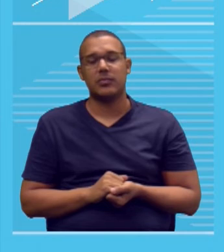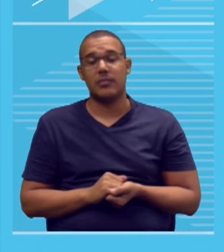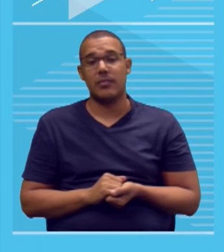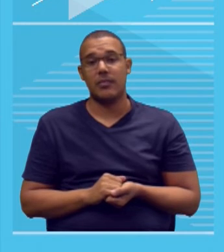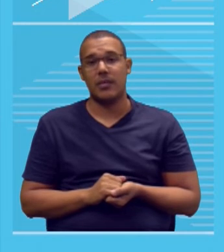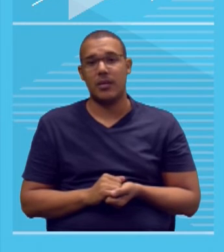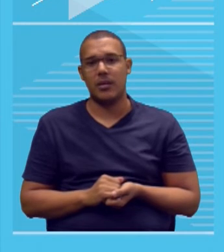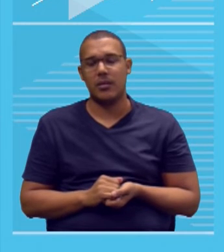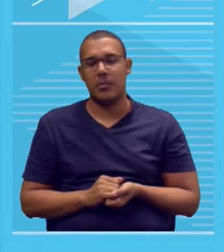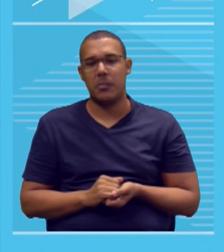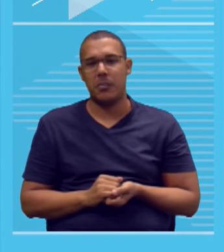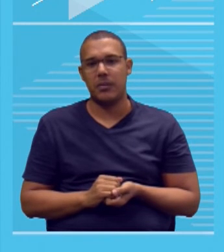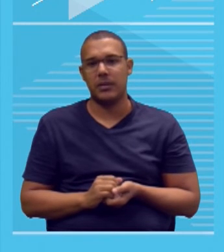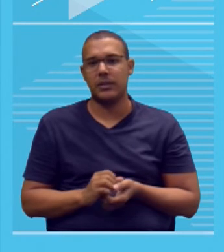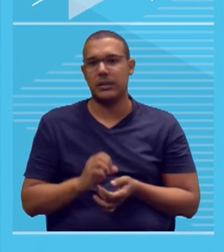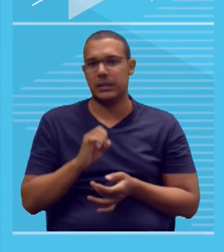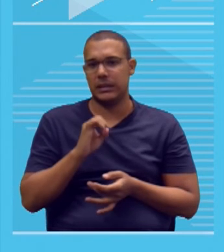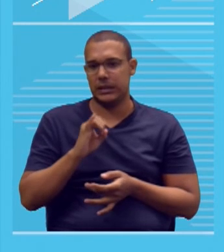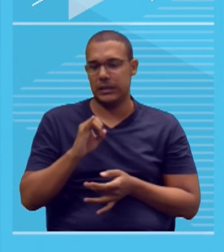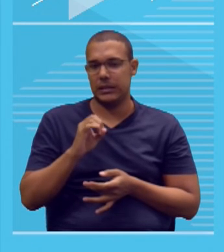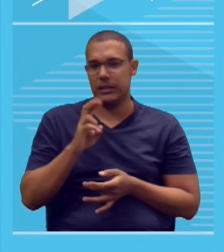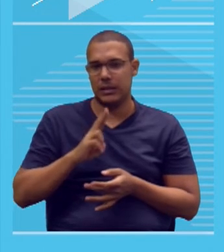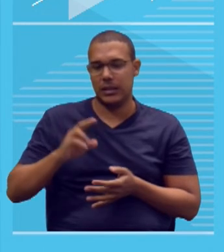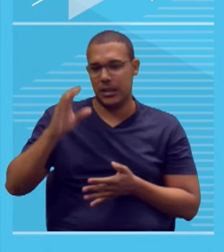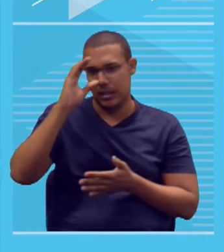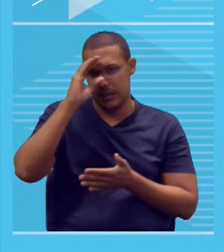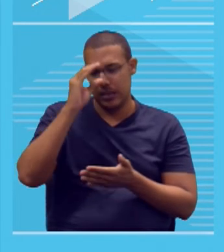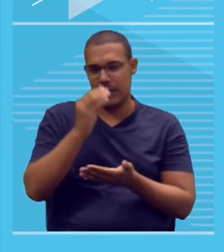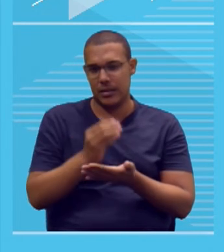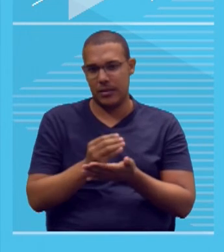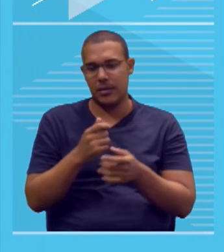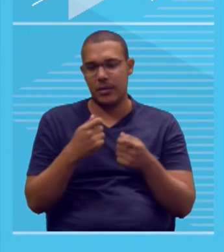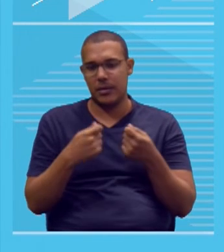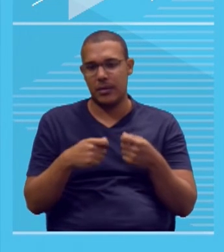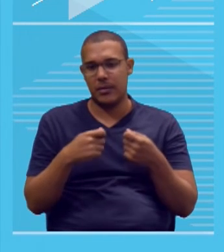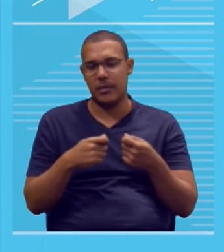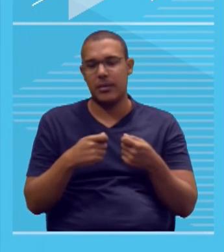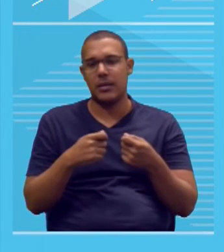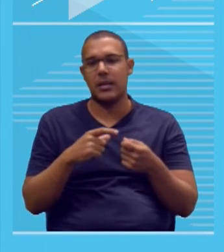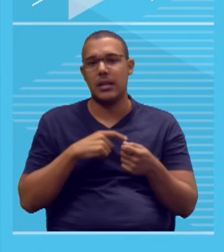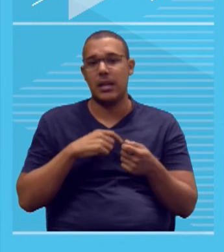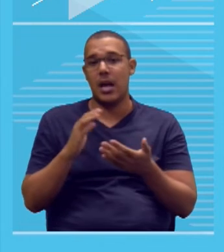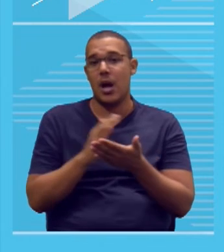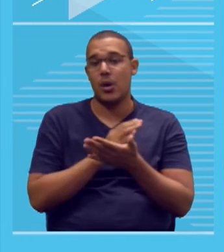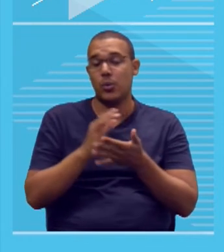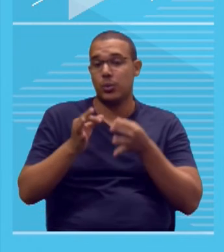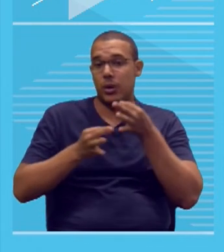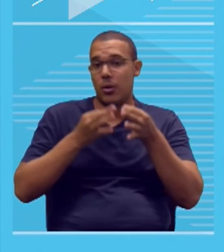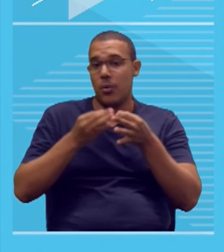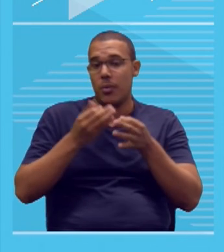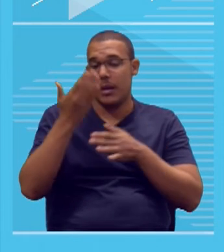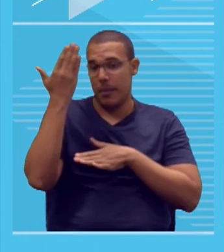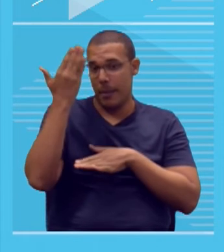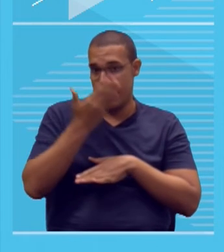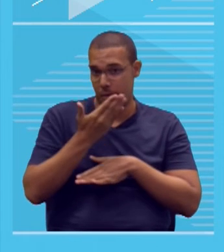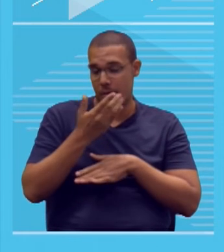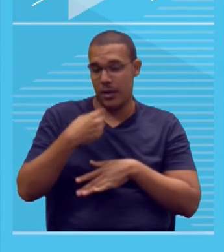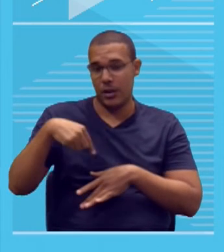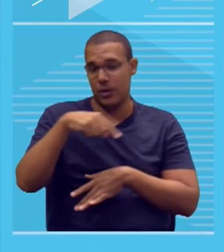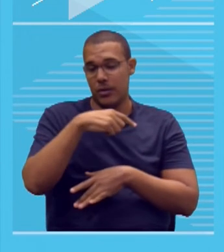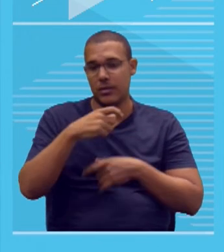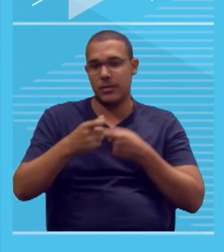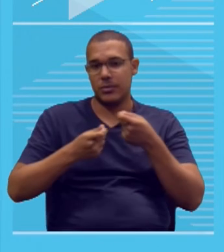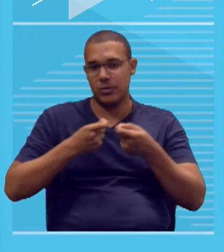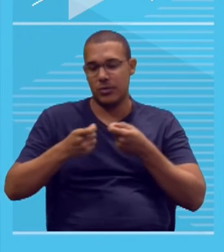constituir nessa ideia a sua tese, com certeza você vai mobilizar argumentos para provar que realmente nós somos manipulados.